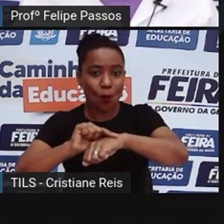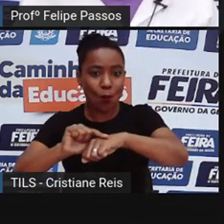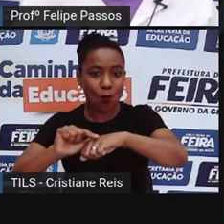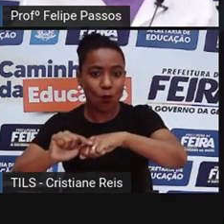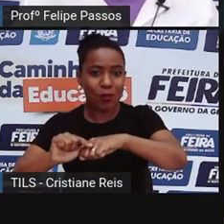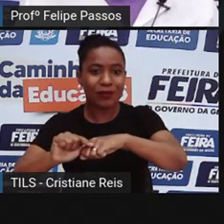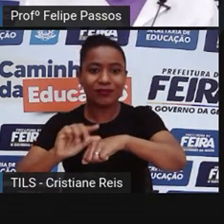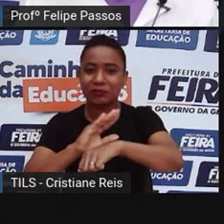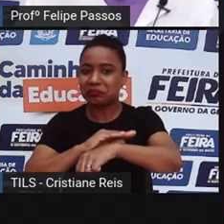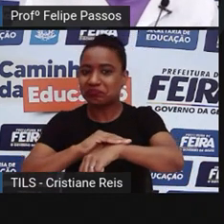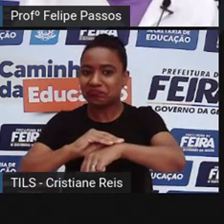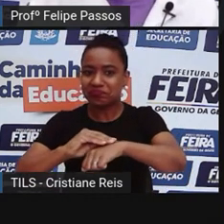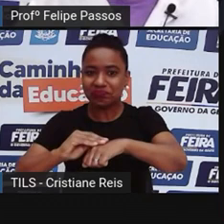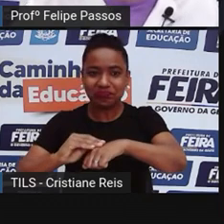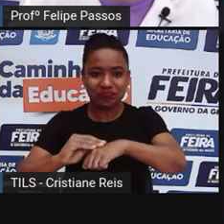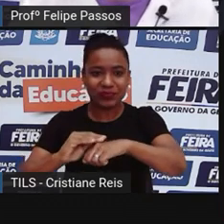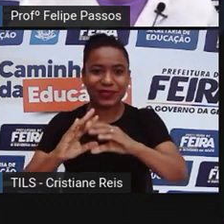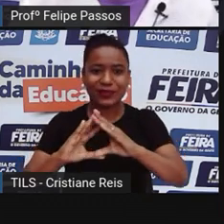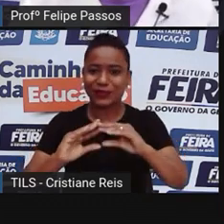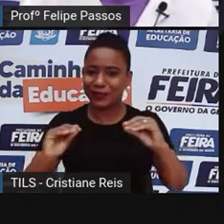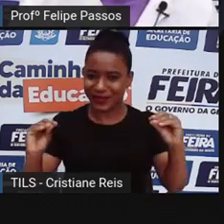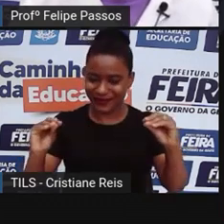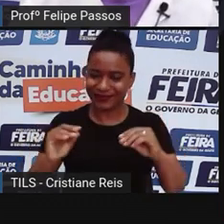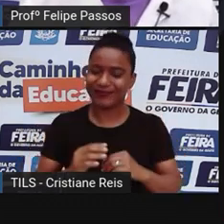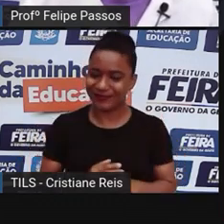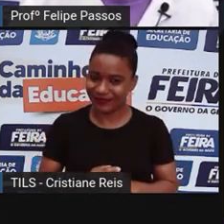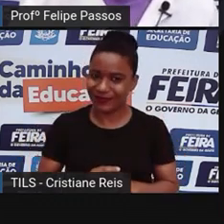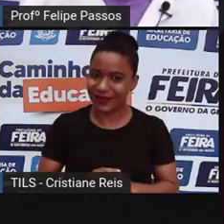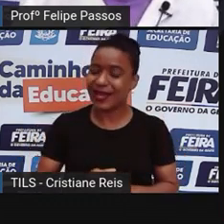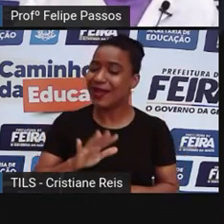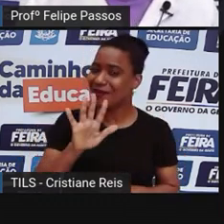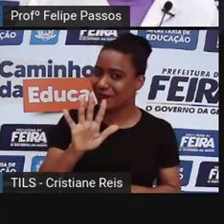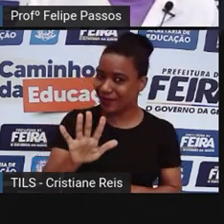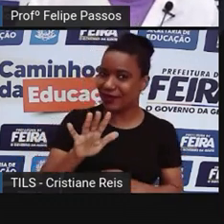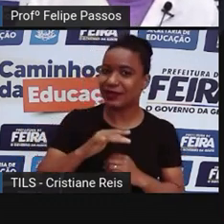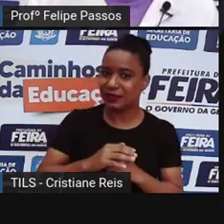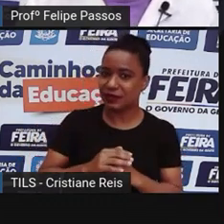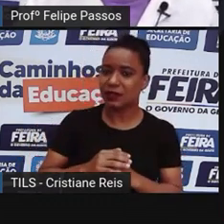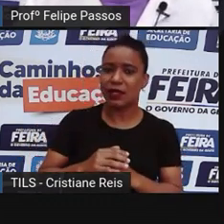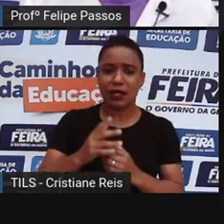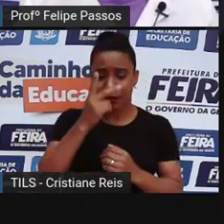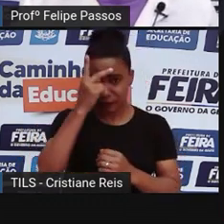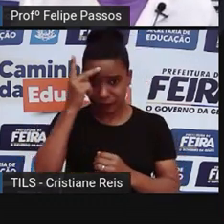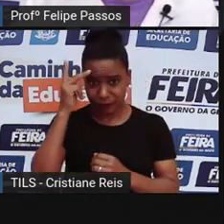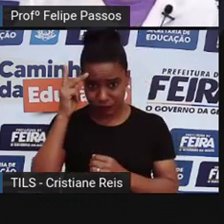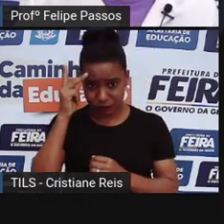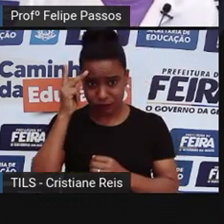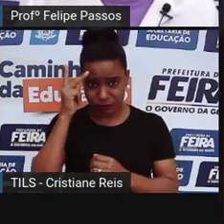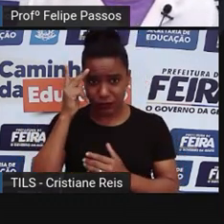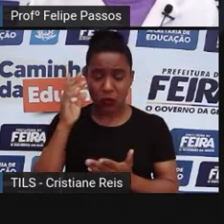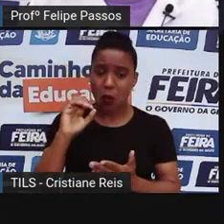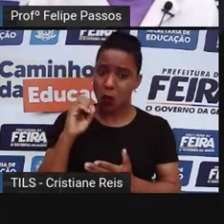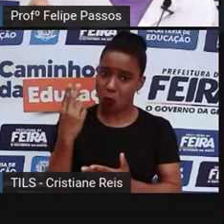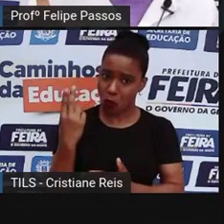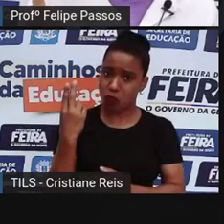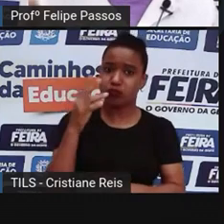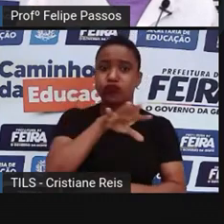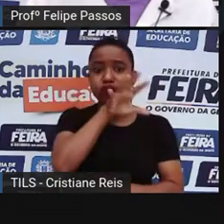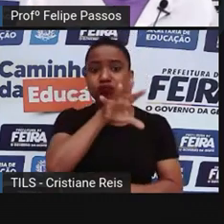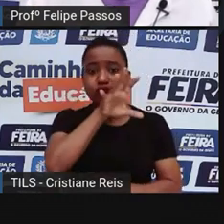Quando a reprodução, tem dois tipos de reprodução na natureza, a reprodução sexuada e a reprodução